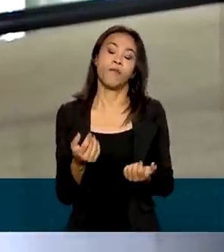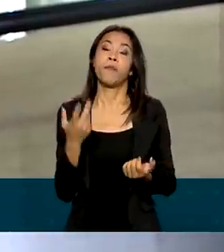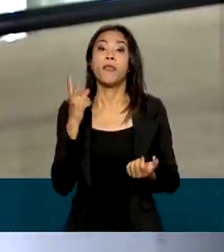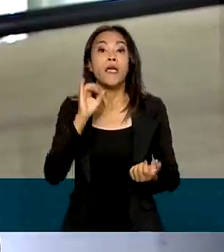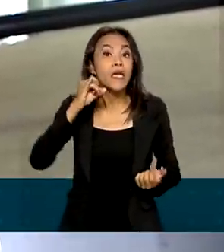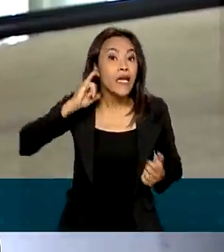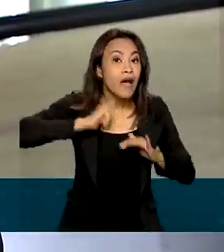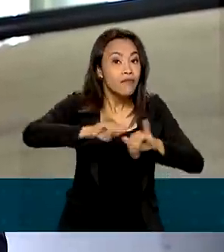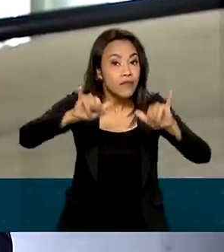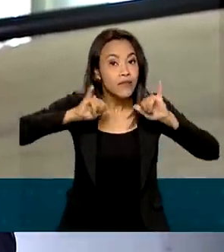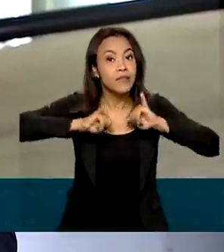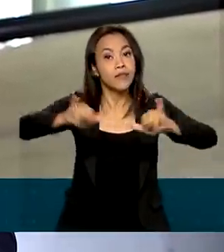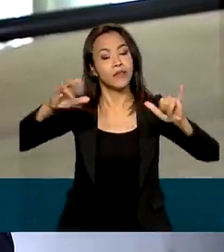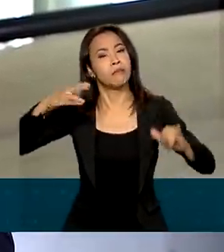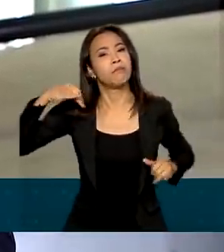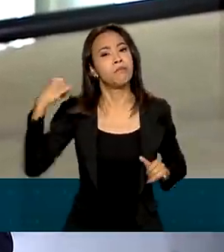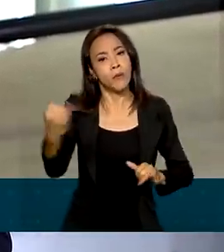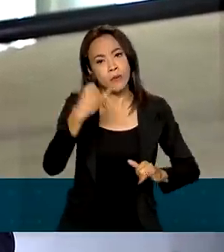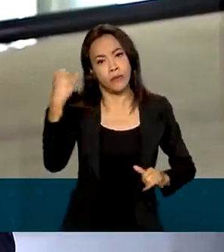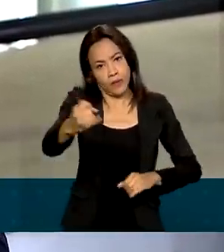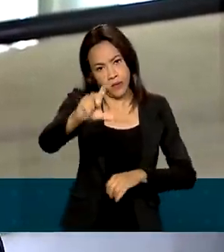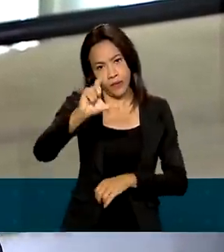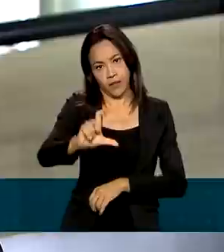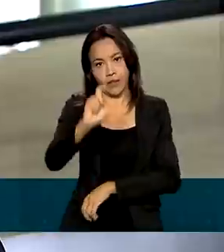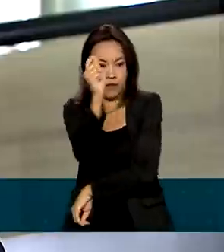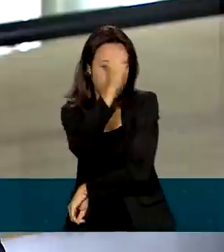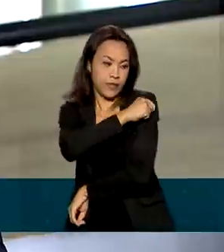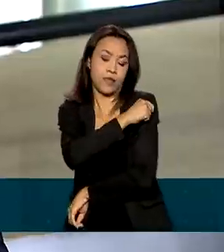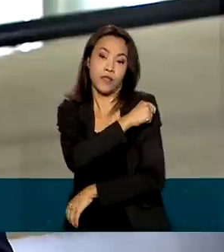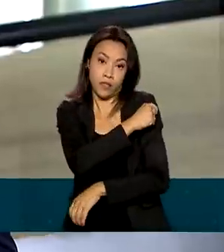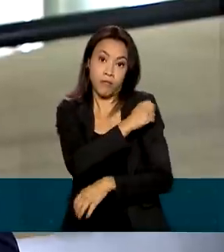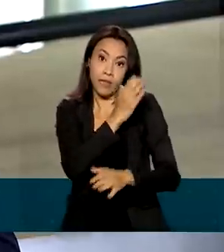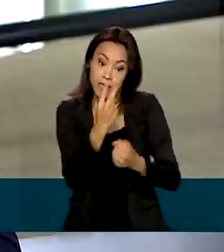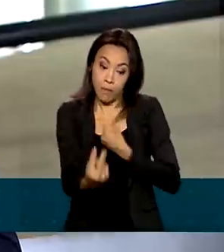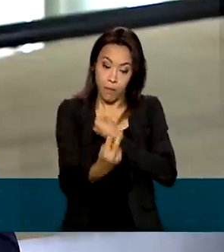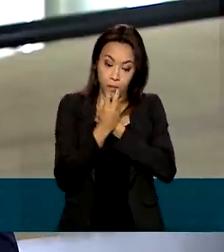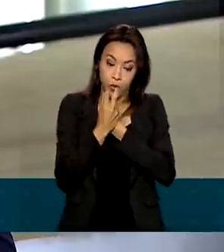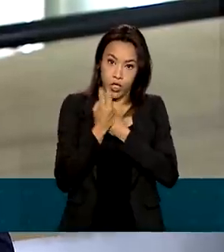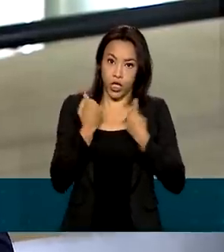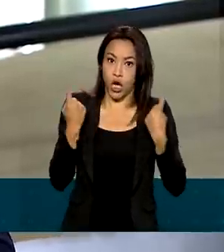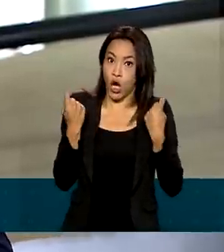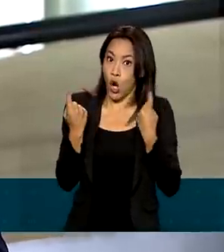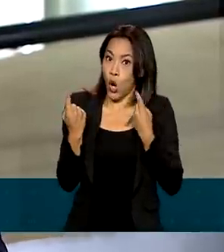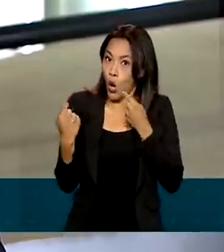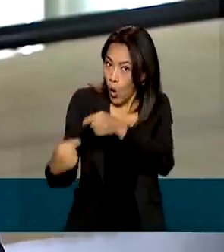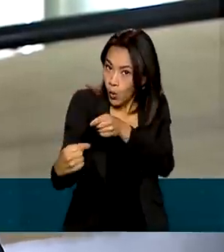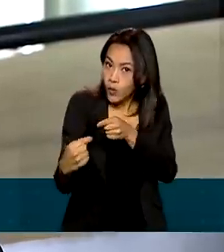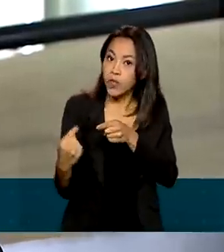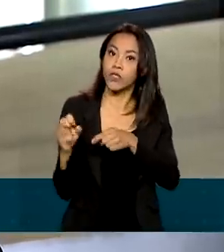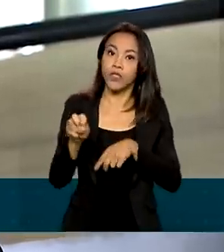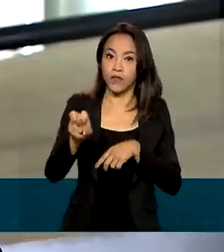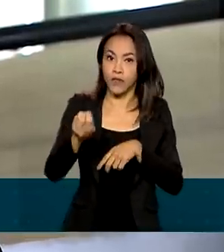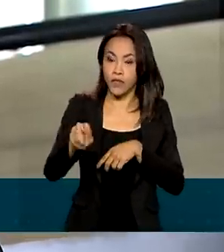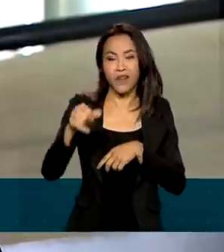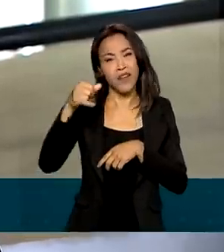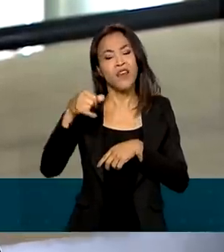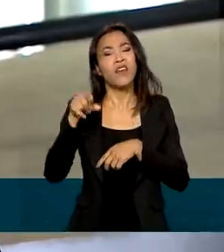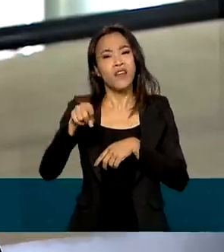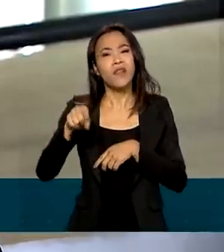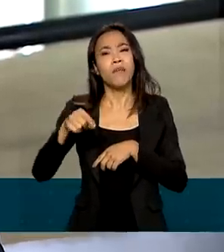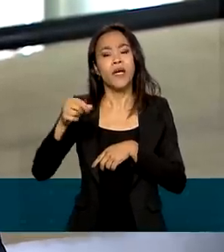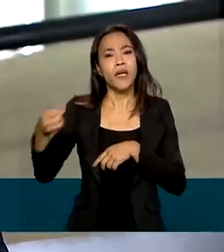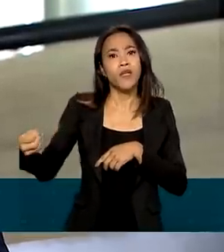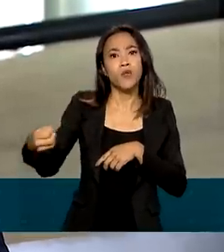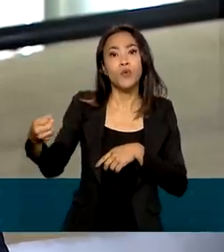vacinação completa para a proteção máxima contra o vírus e também para evitar o avanço de novas cepas. Um